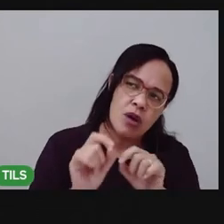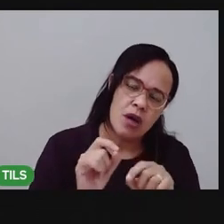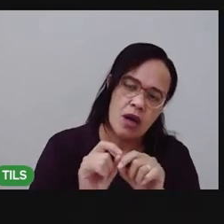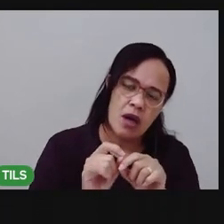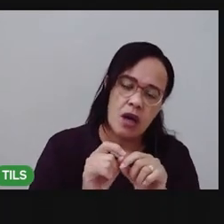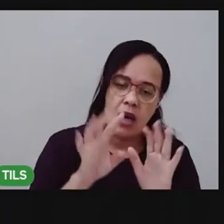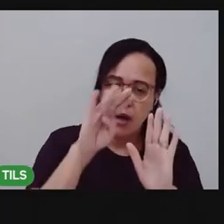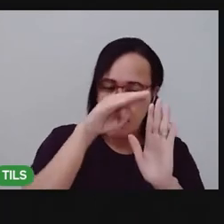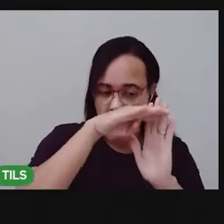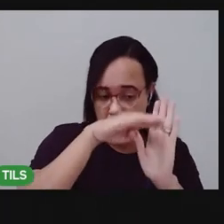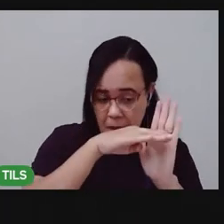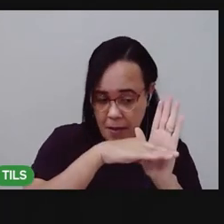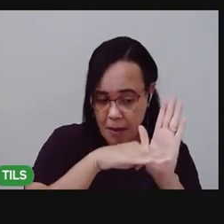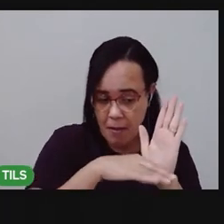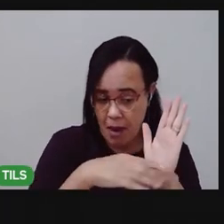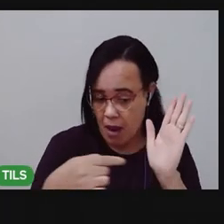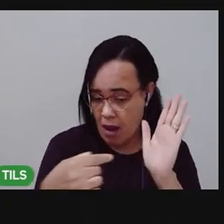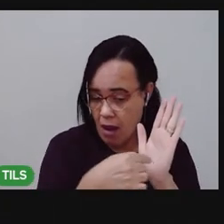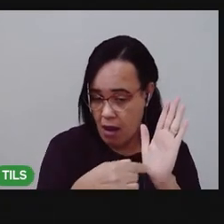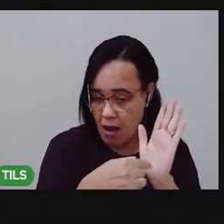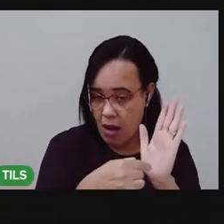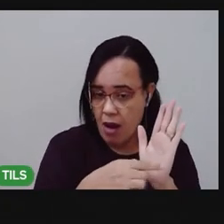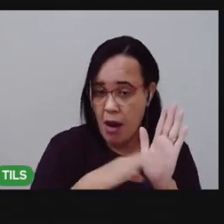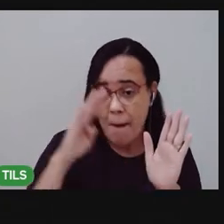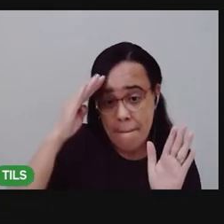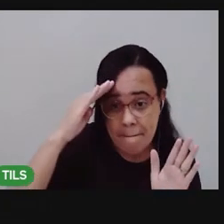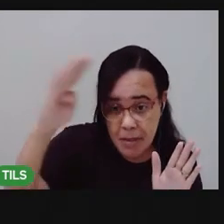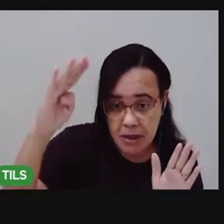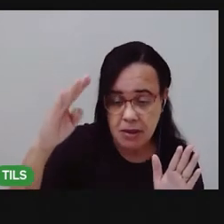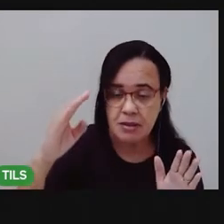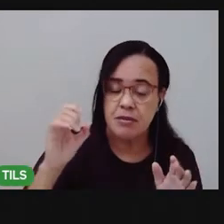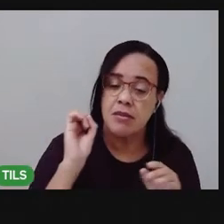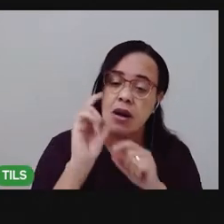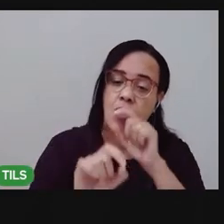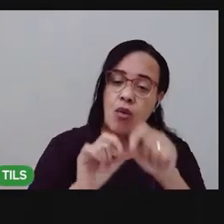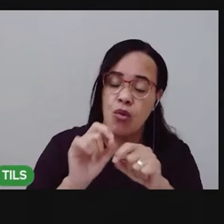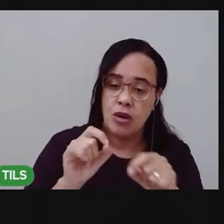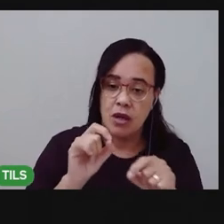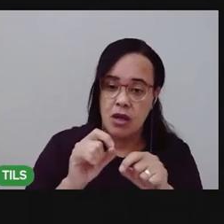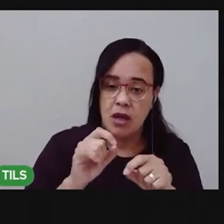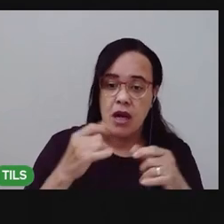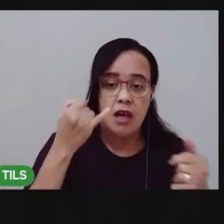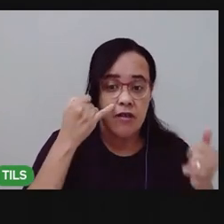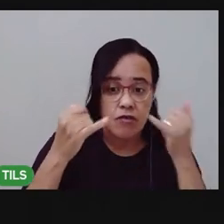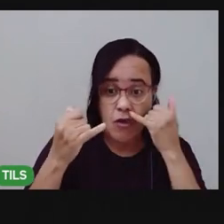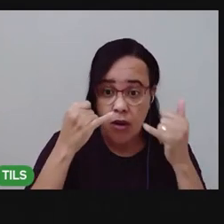social de organizar a informação. De enumerar elementos.